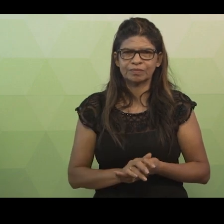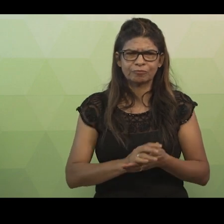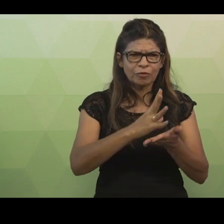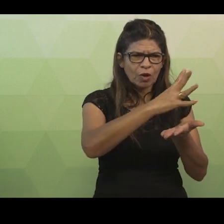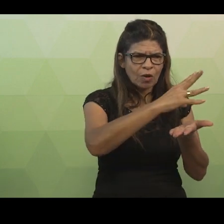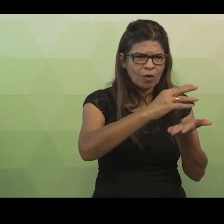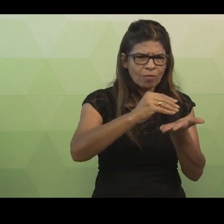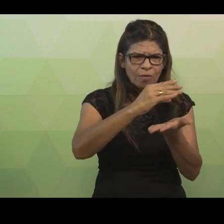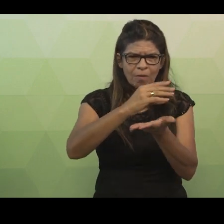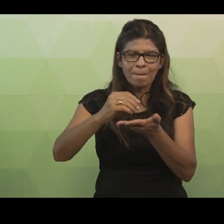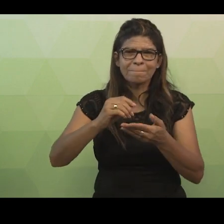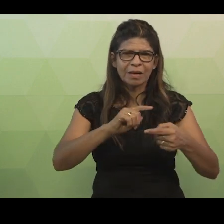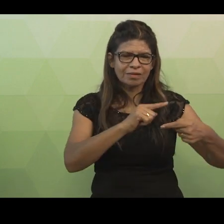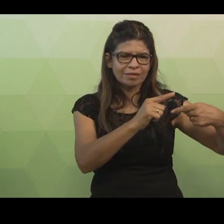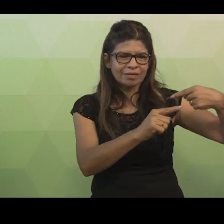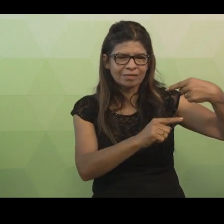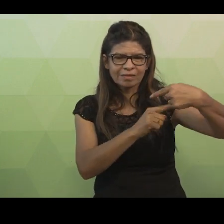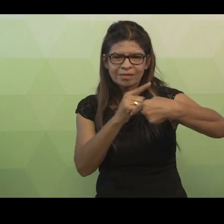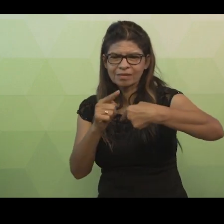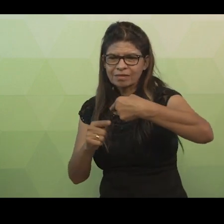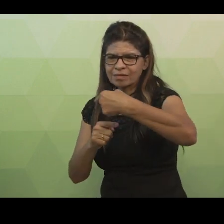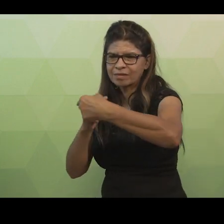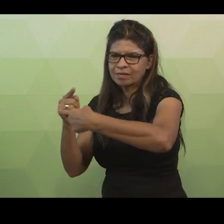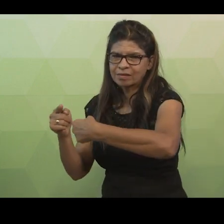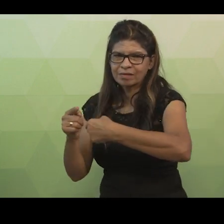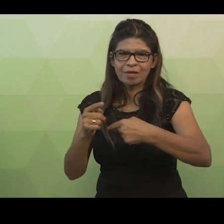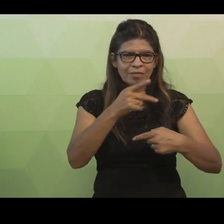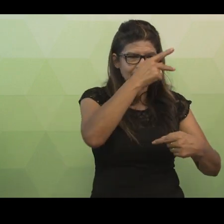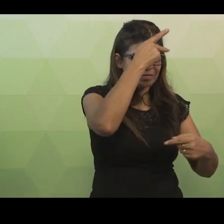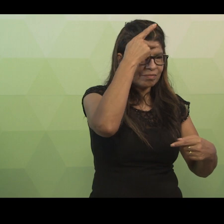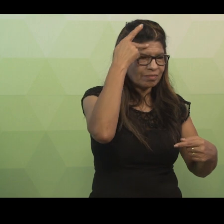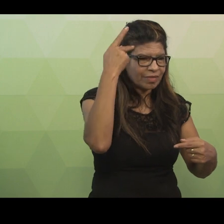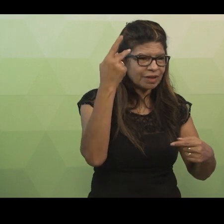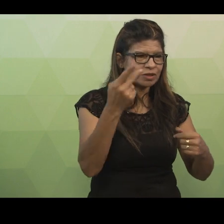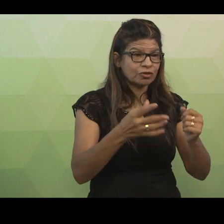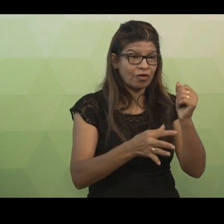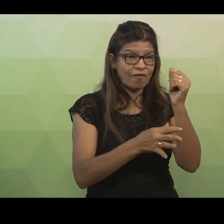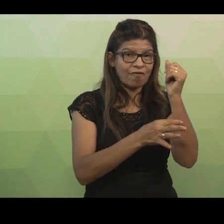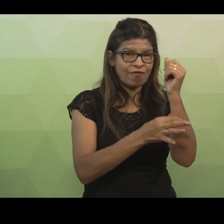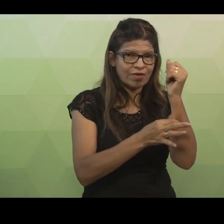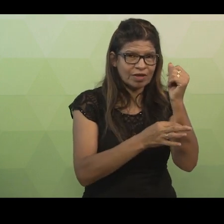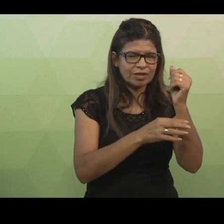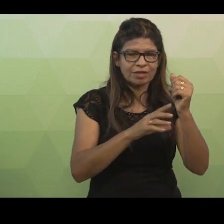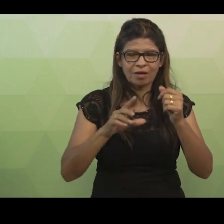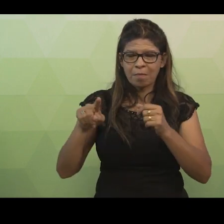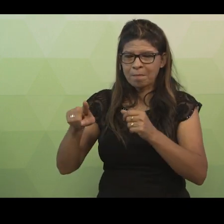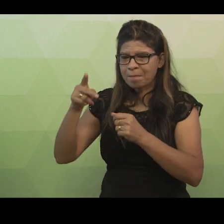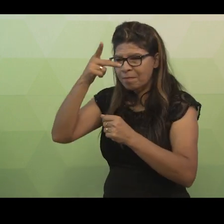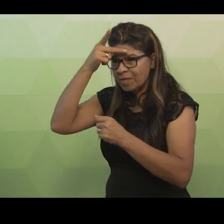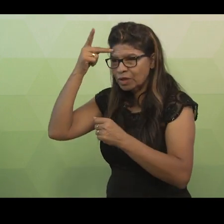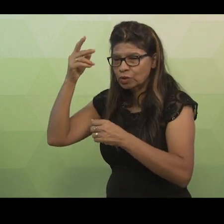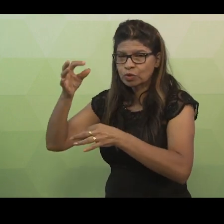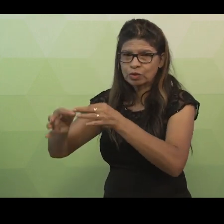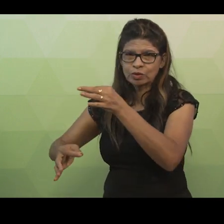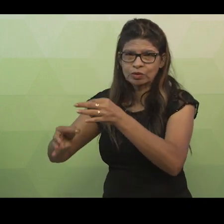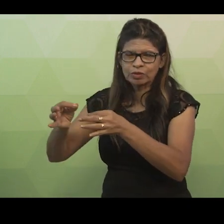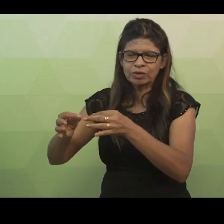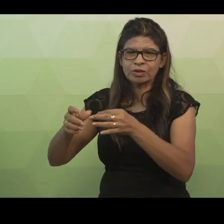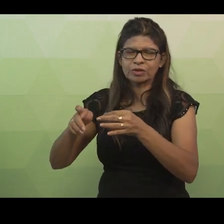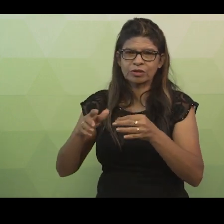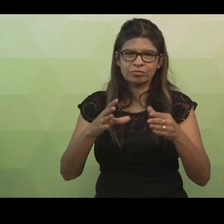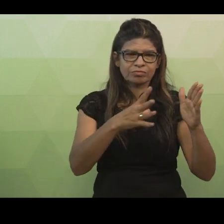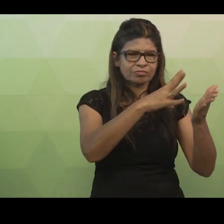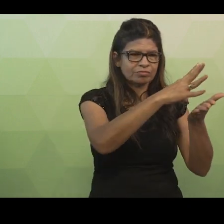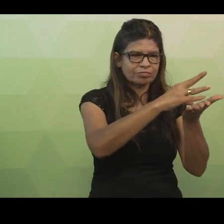acontece porque pessoa física e pessoa jurídica são tipos de pessoas. Portanto, devemos possuir os